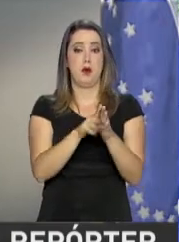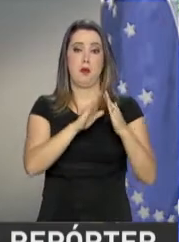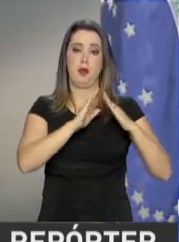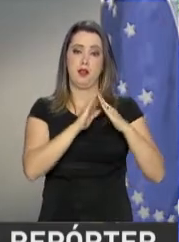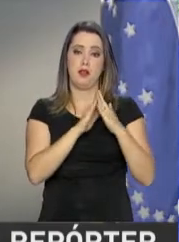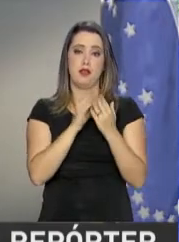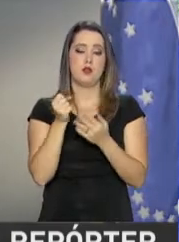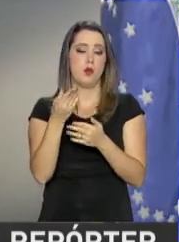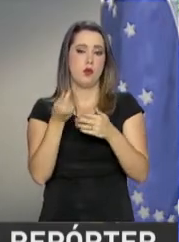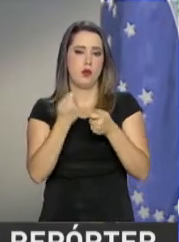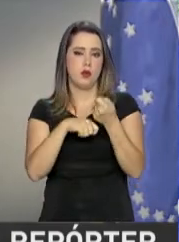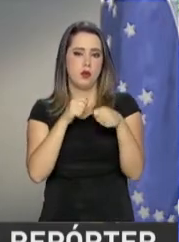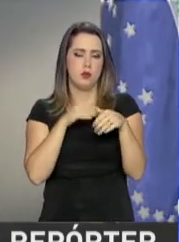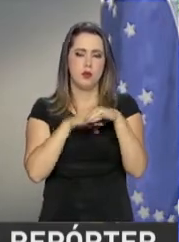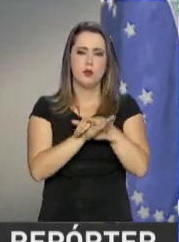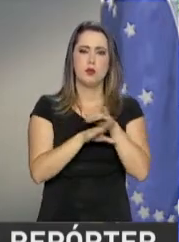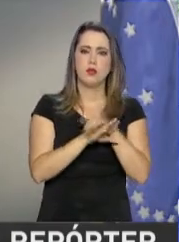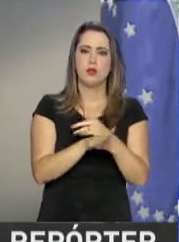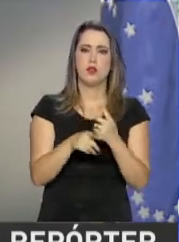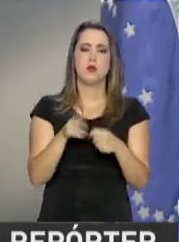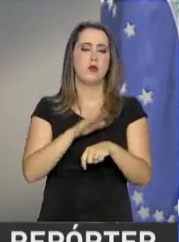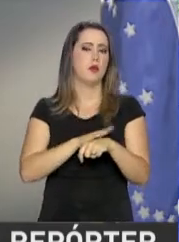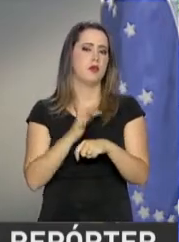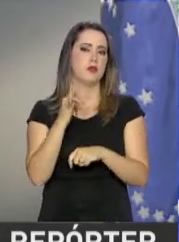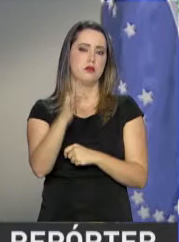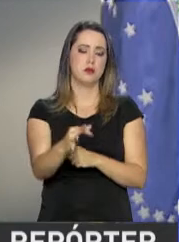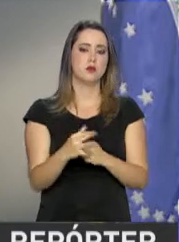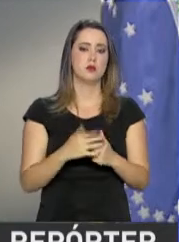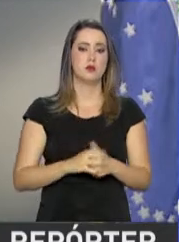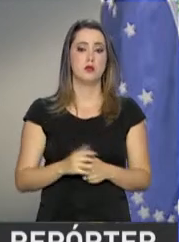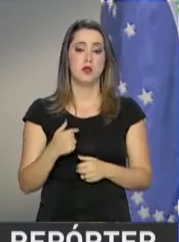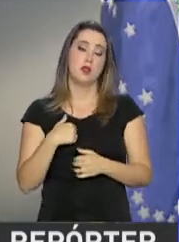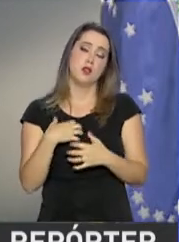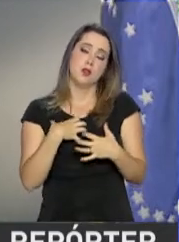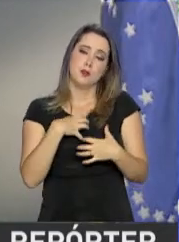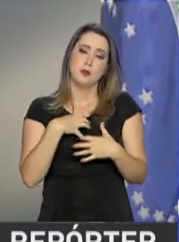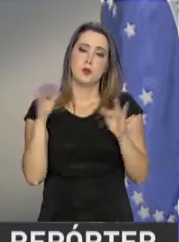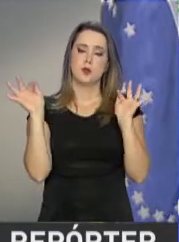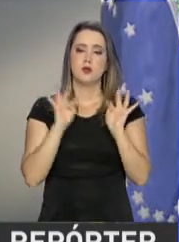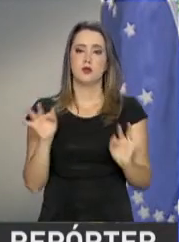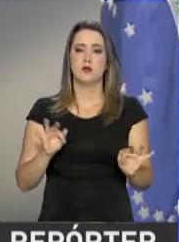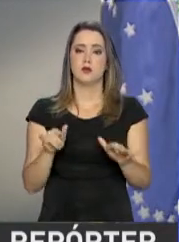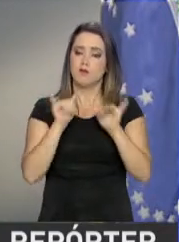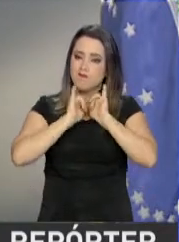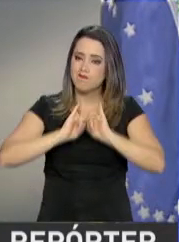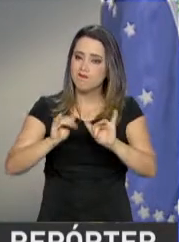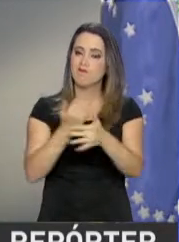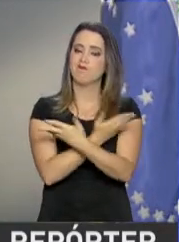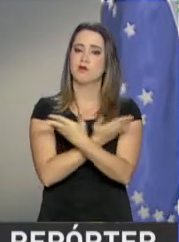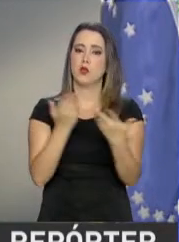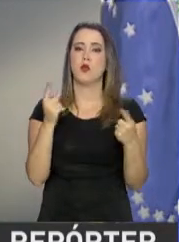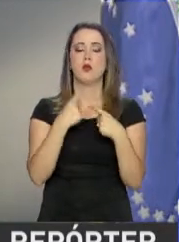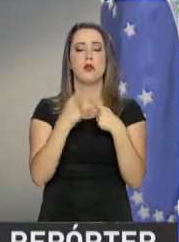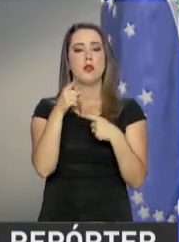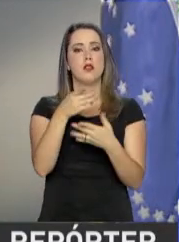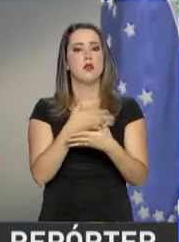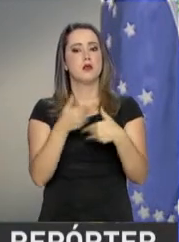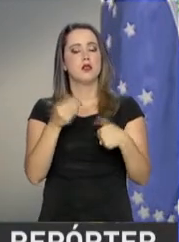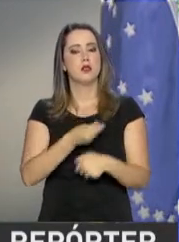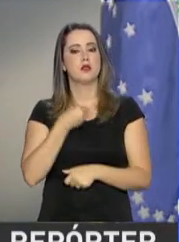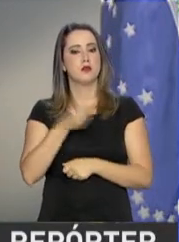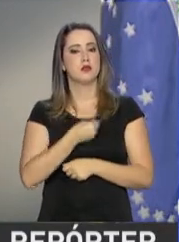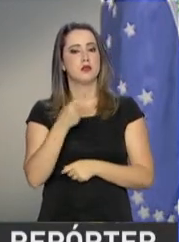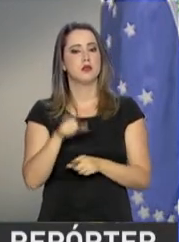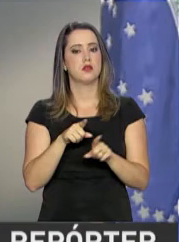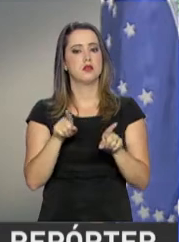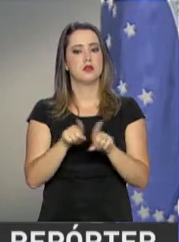poupar esse recurso para outro momento mais para frente. Fico feliz em dar essa notícia porque vai melhorar a sua vida e